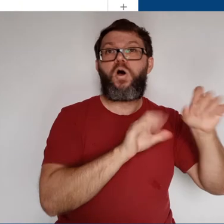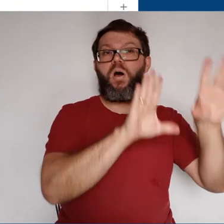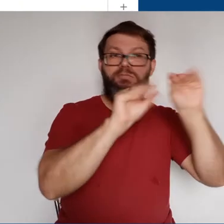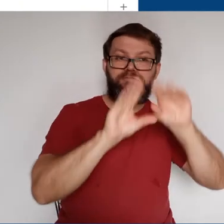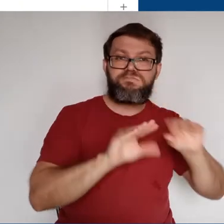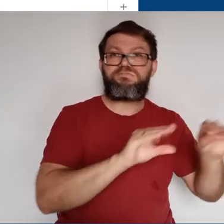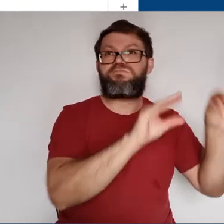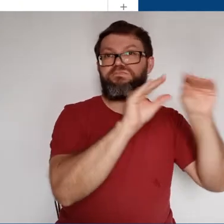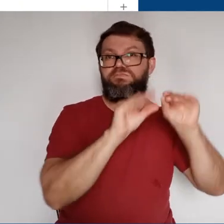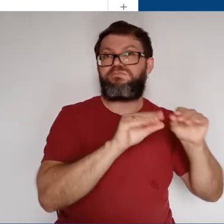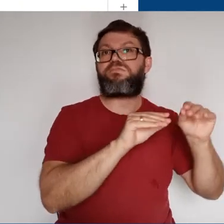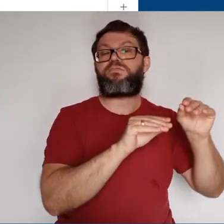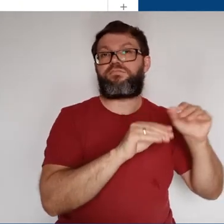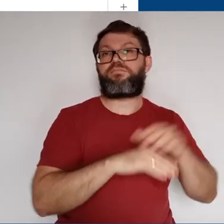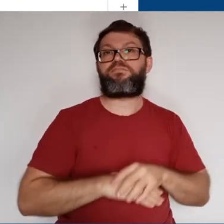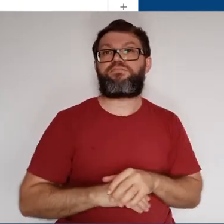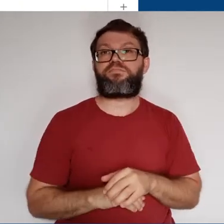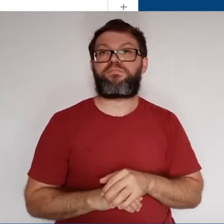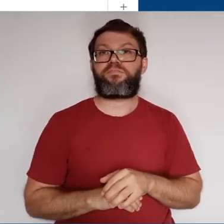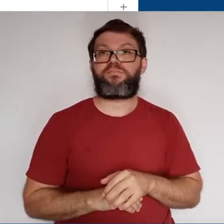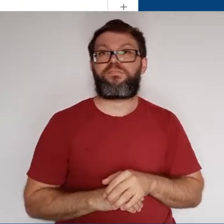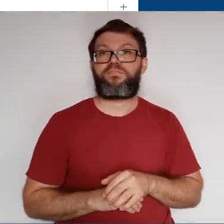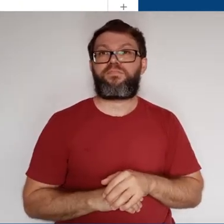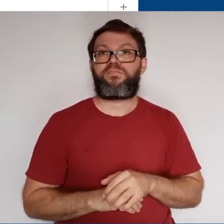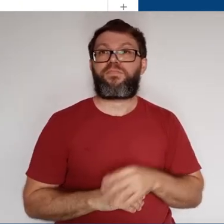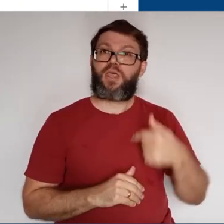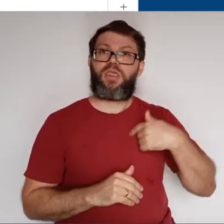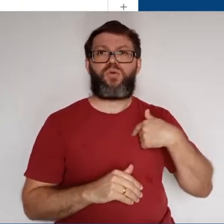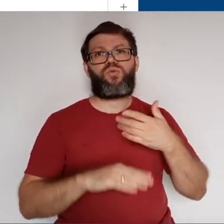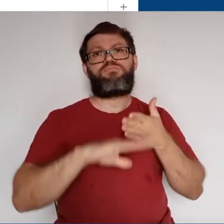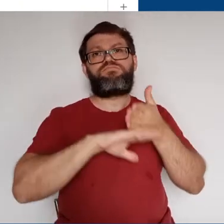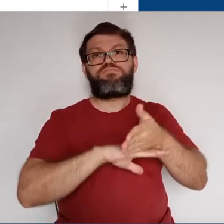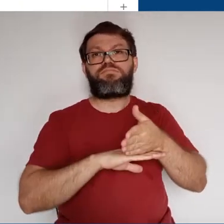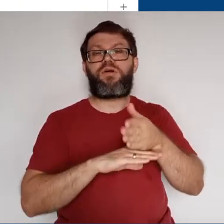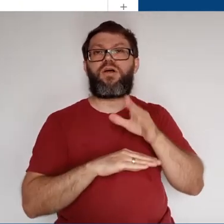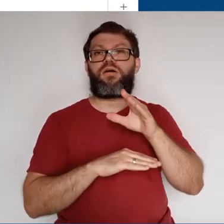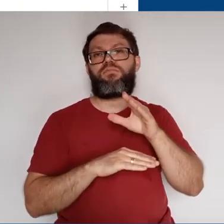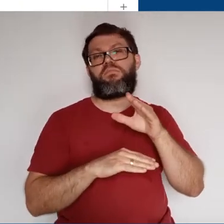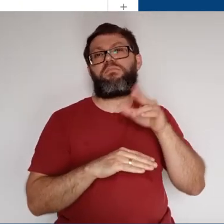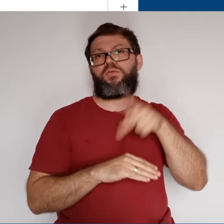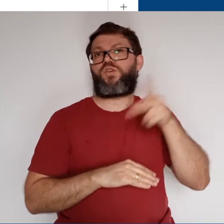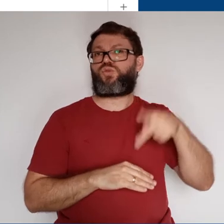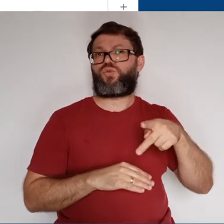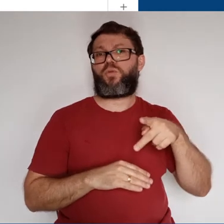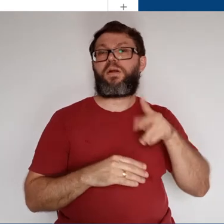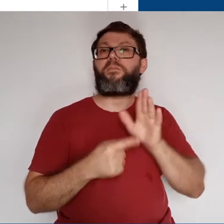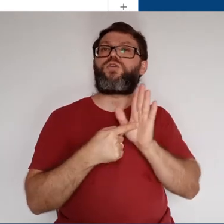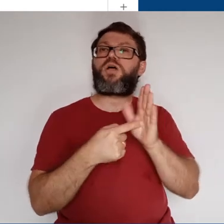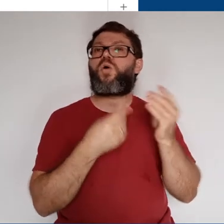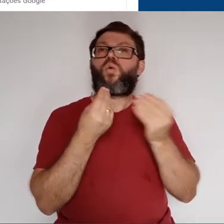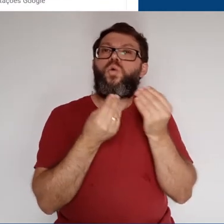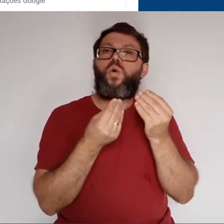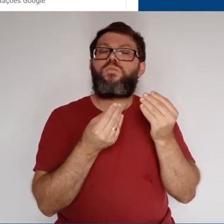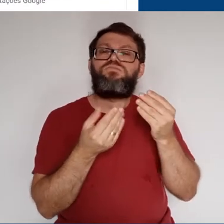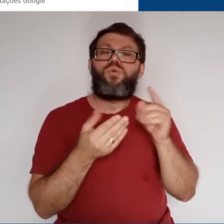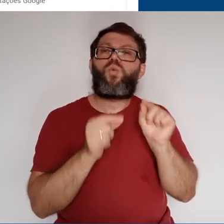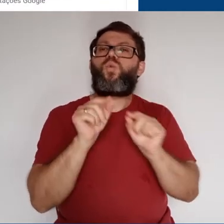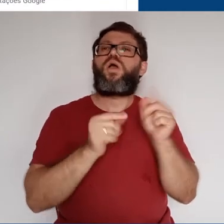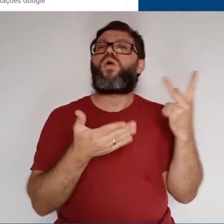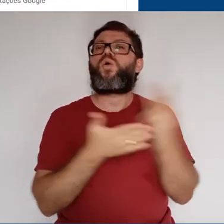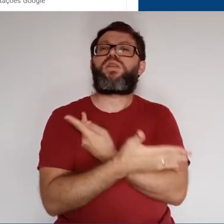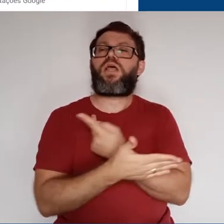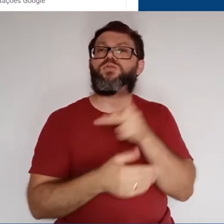que somente ele pode realizar alterações no arquivo. Estou logada em uma conta de professor para mostrar o que